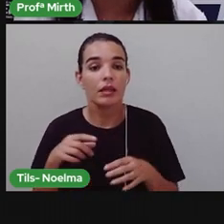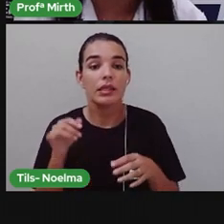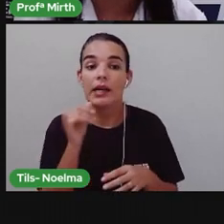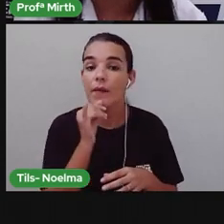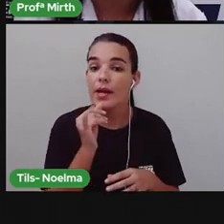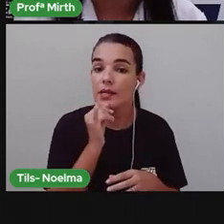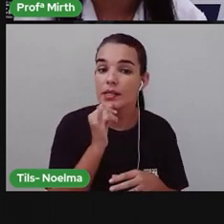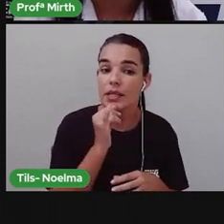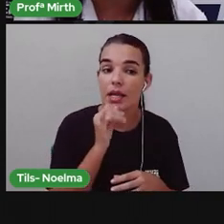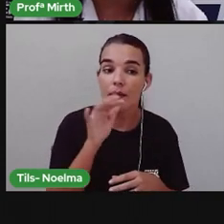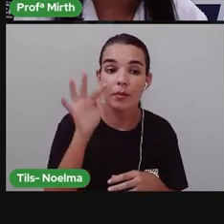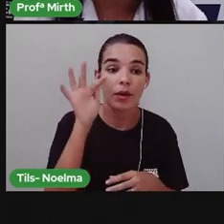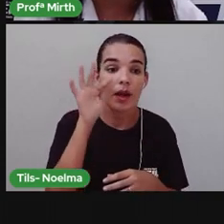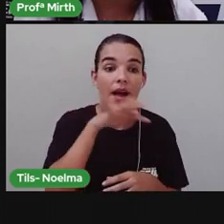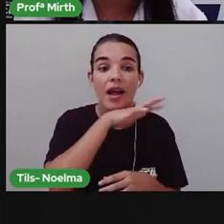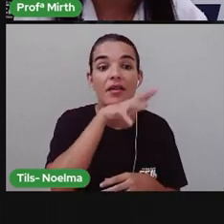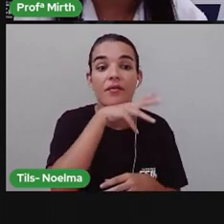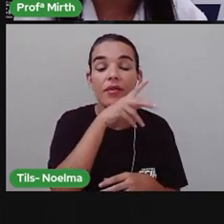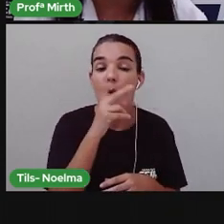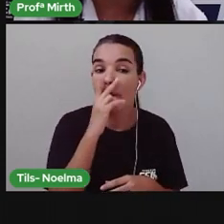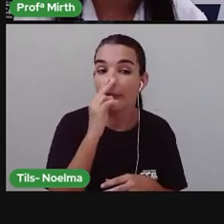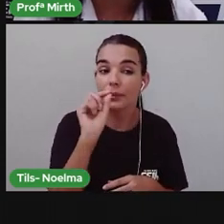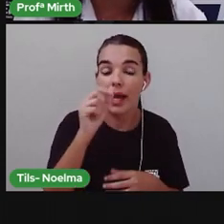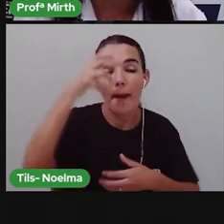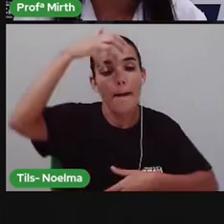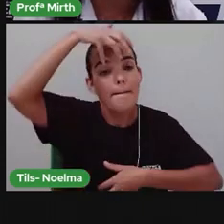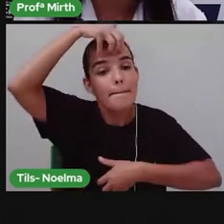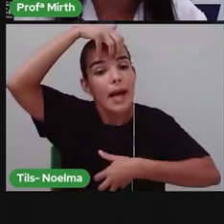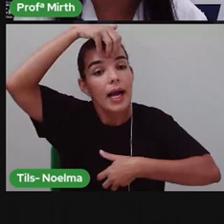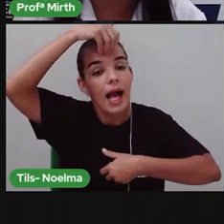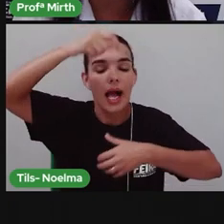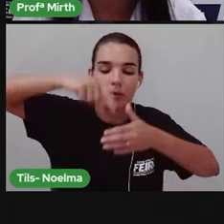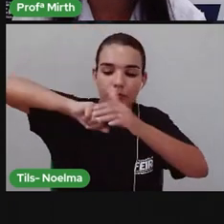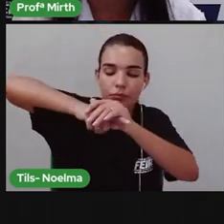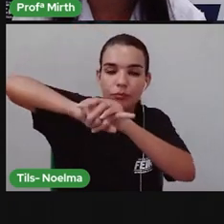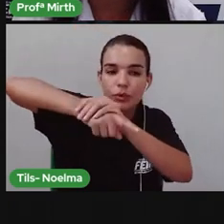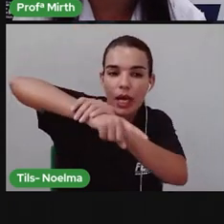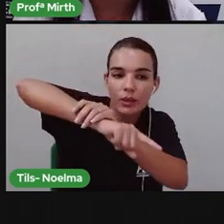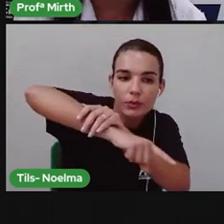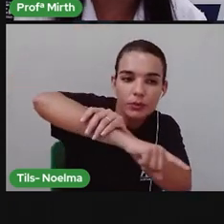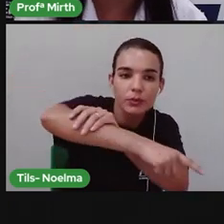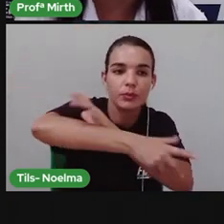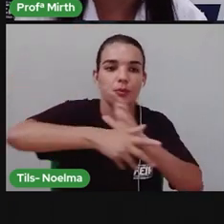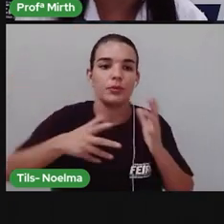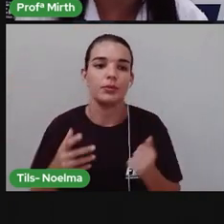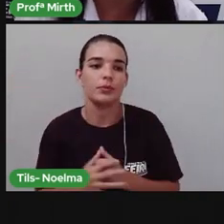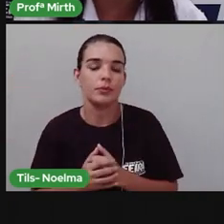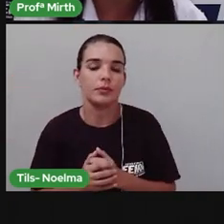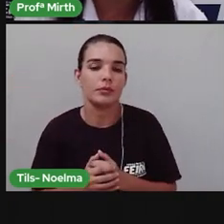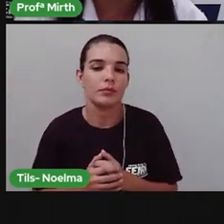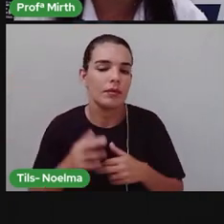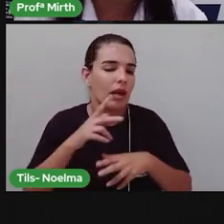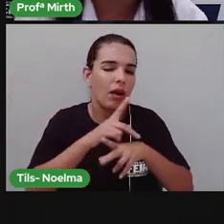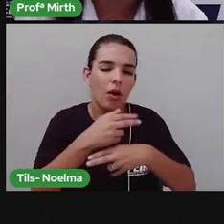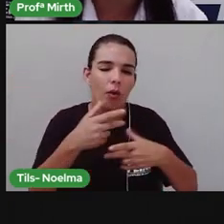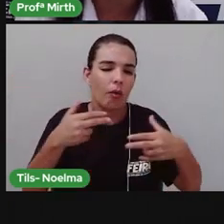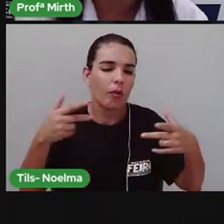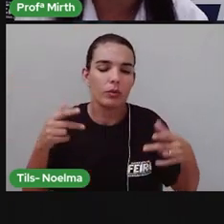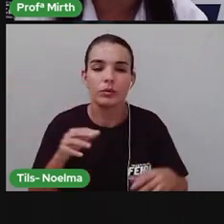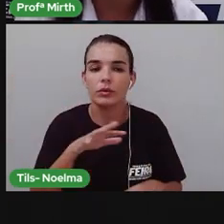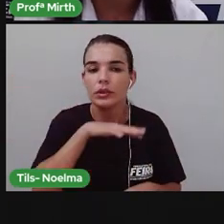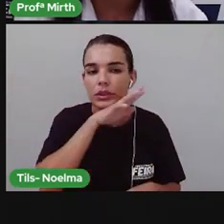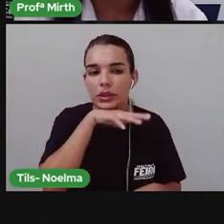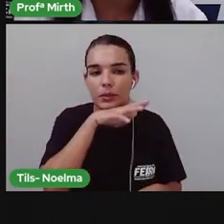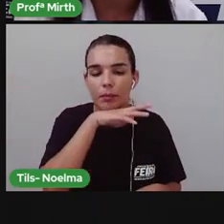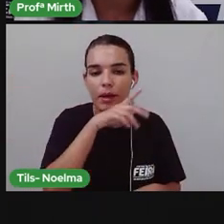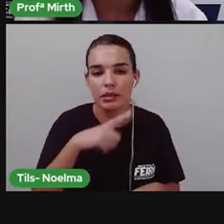Exemplos da fauna O macaco prego Tatubola Ararianha Azul Dentre vários outros animais